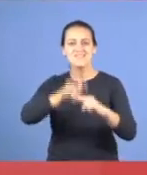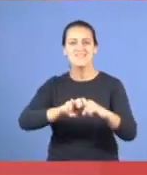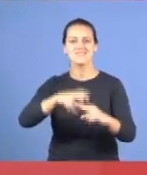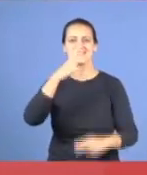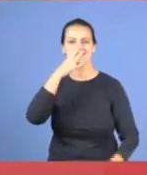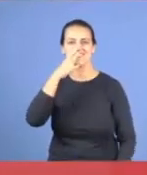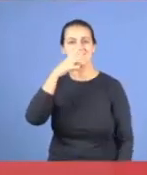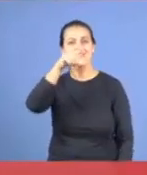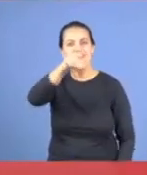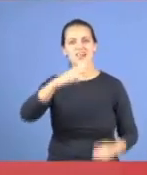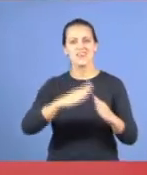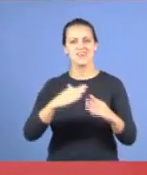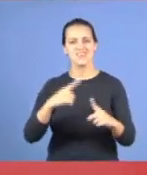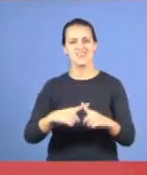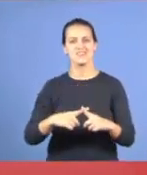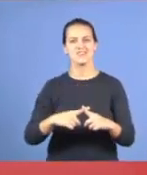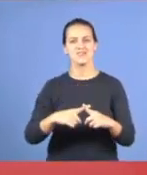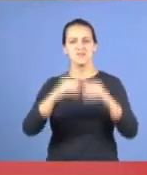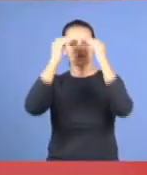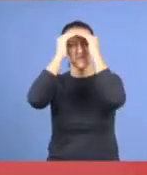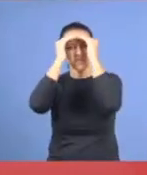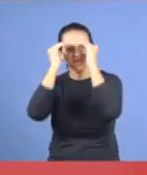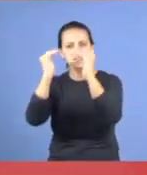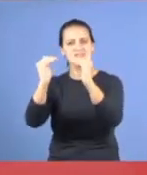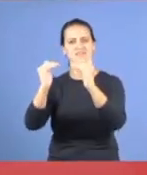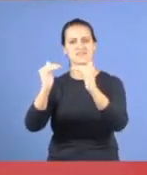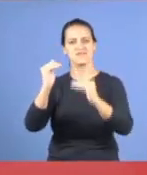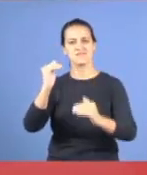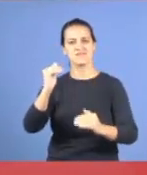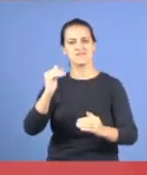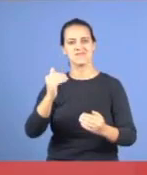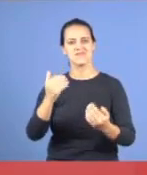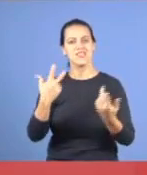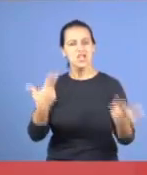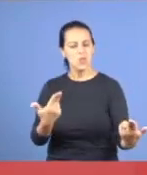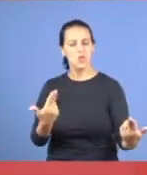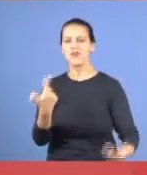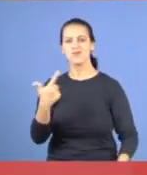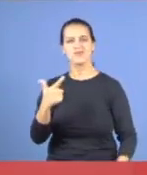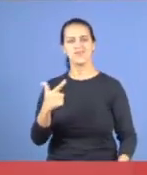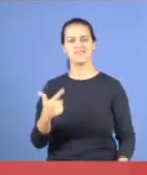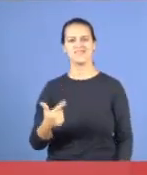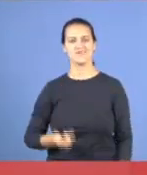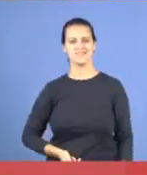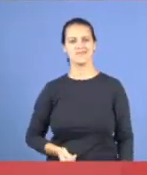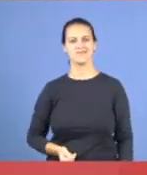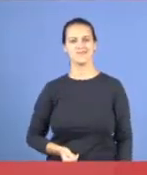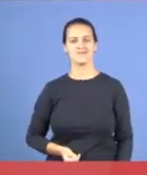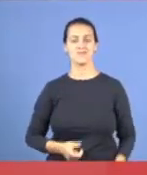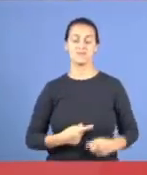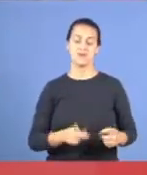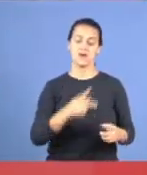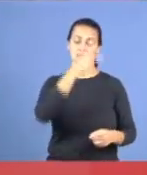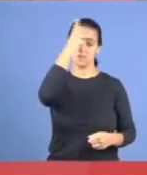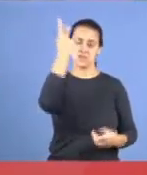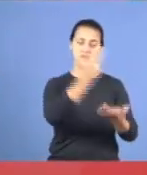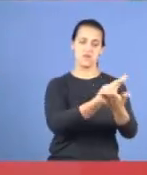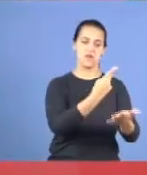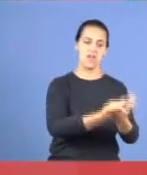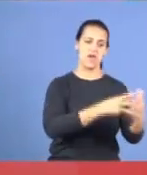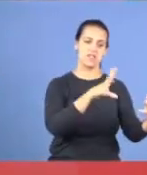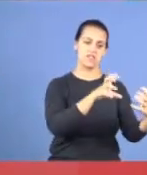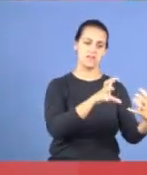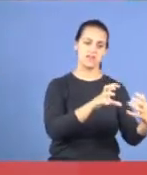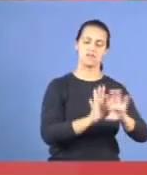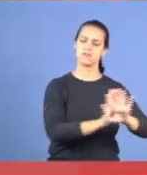e os que estão nas igrejas, obedecendo, atendendo, não existe isso, quando as pessoas se reúnem, para brigar, para discutir, o nosso